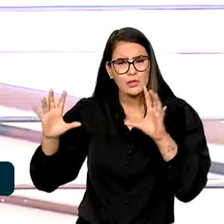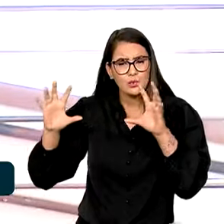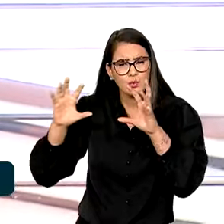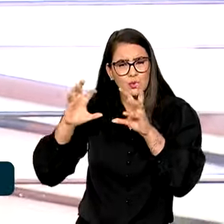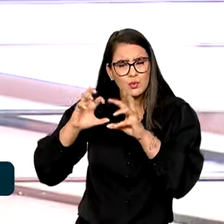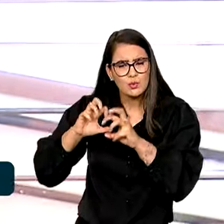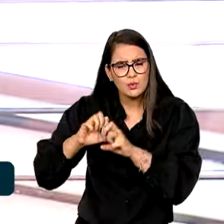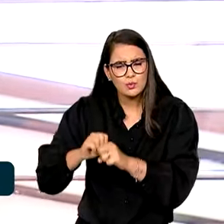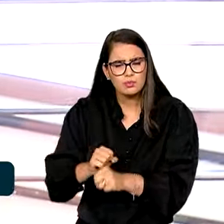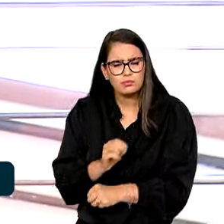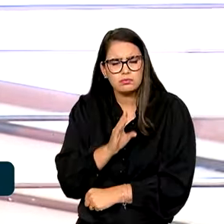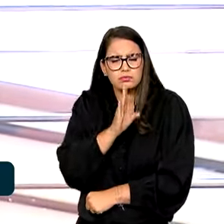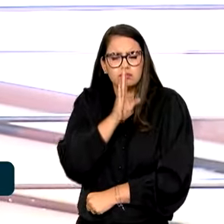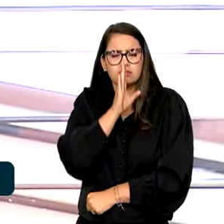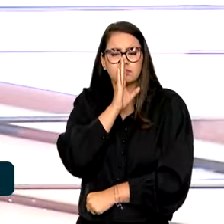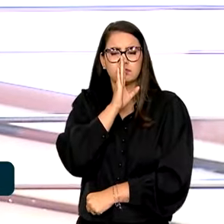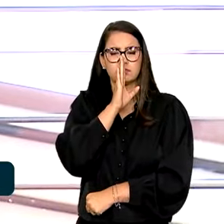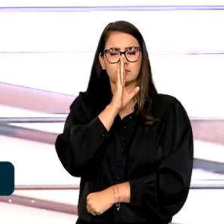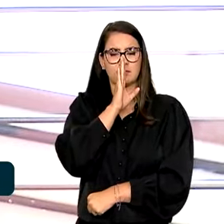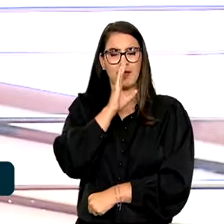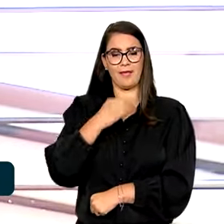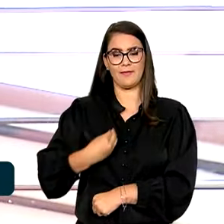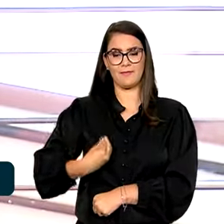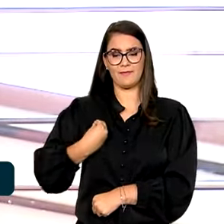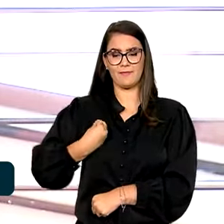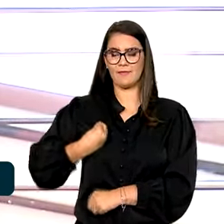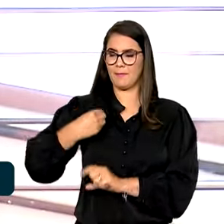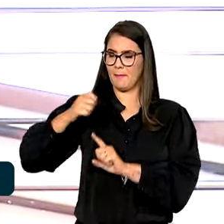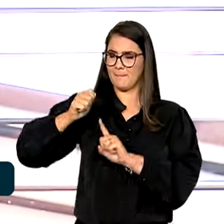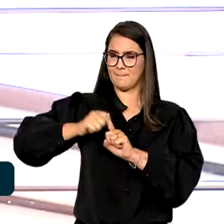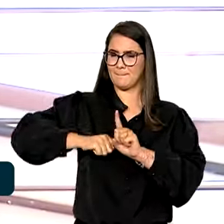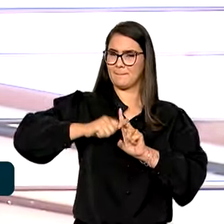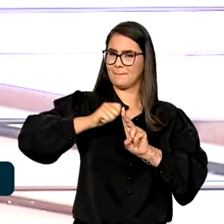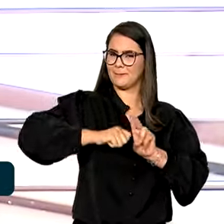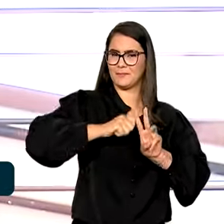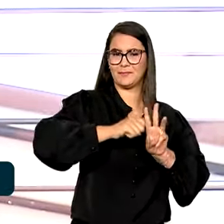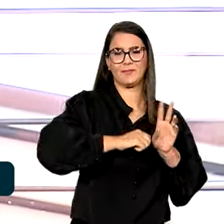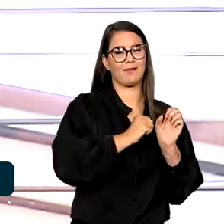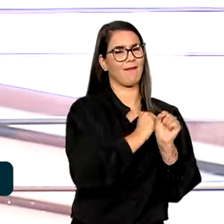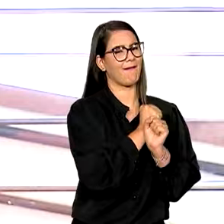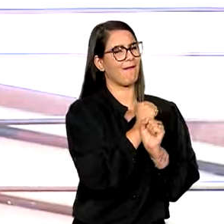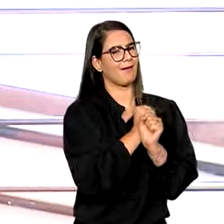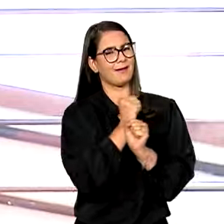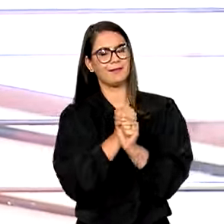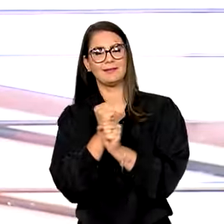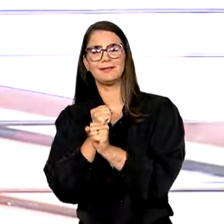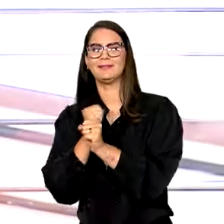silencioso. E viviam por meses, anos, dentro das pessoas.